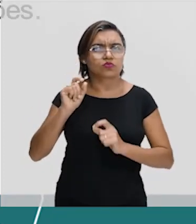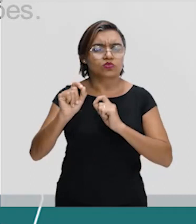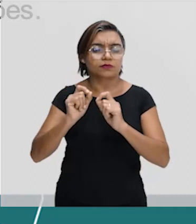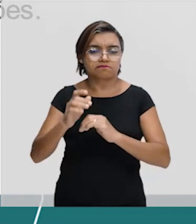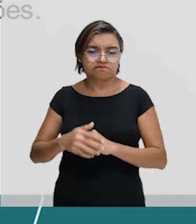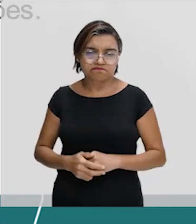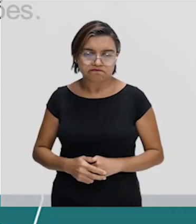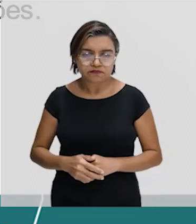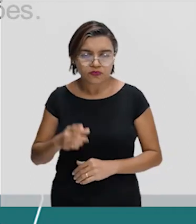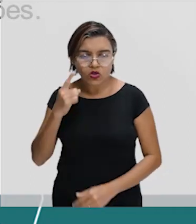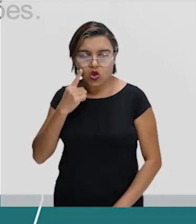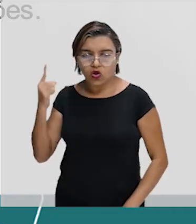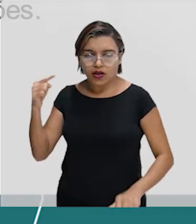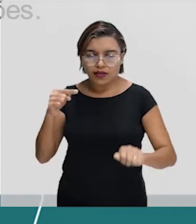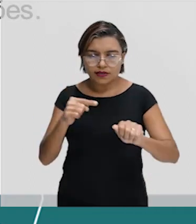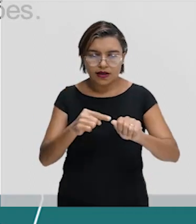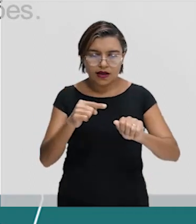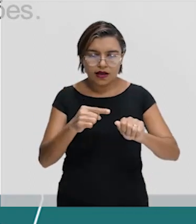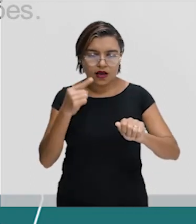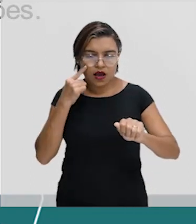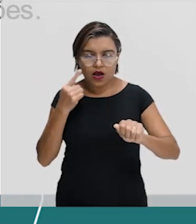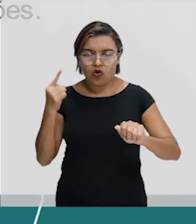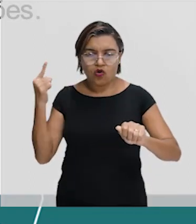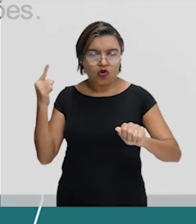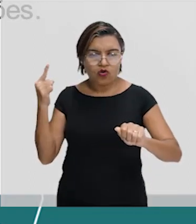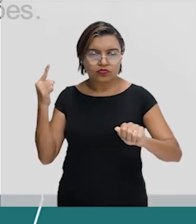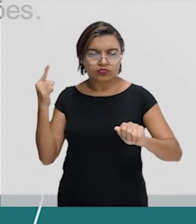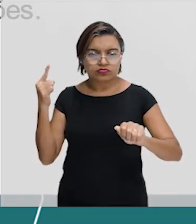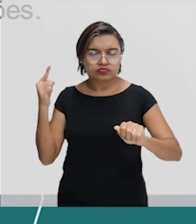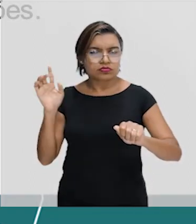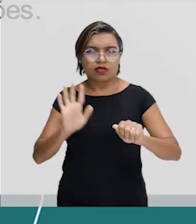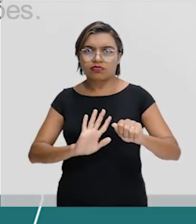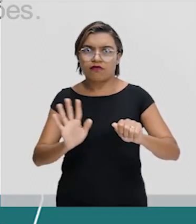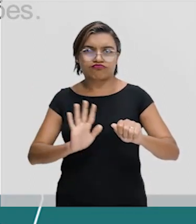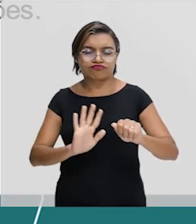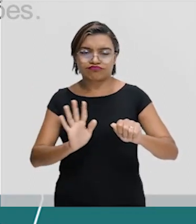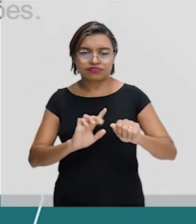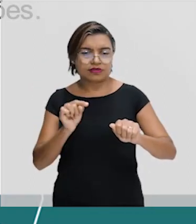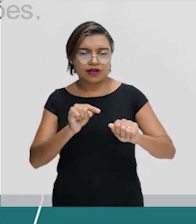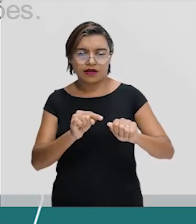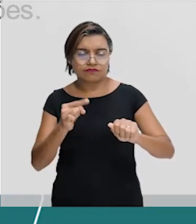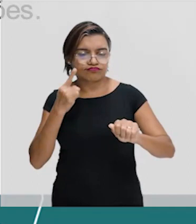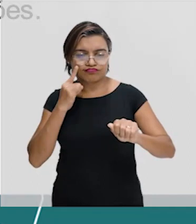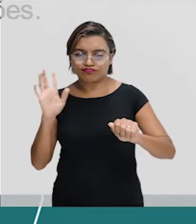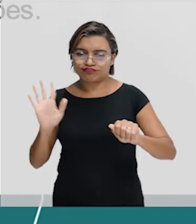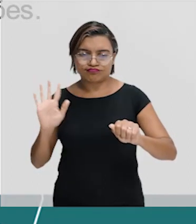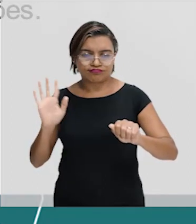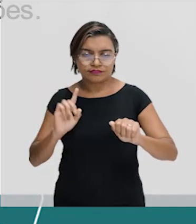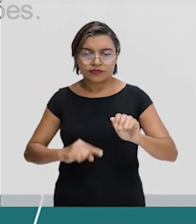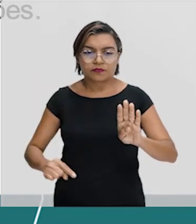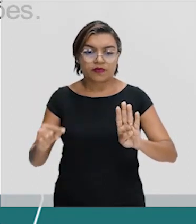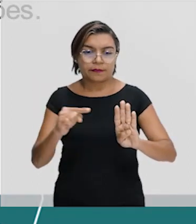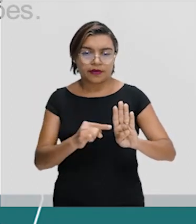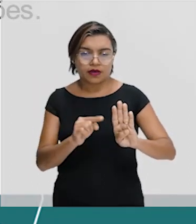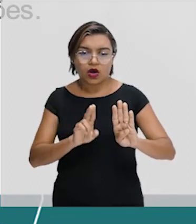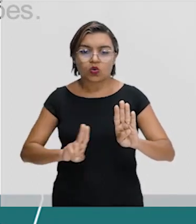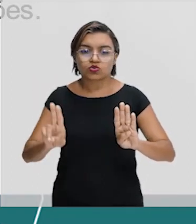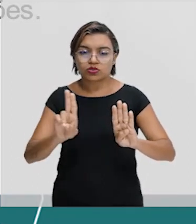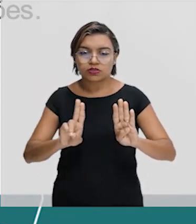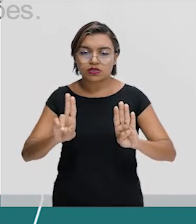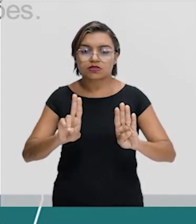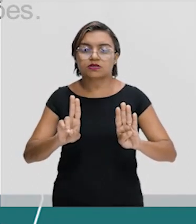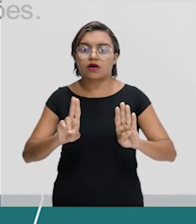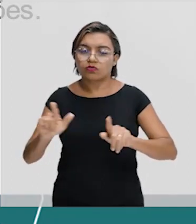qualidade de vida das populações periféricas? Não, galera. Infelizmente, não aconteceu isso. Letra B. A